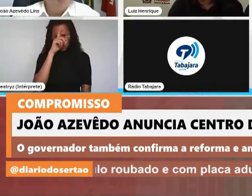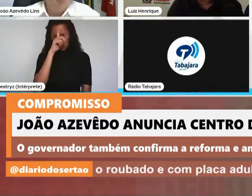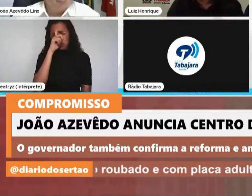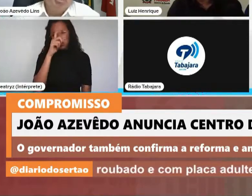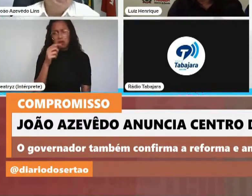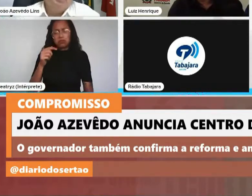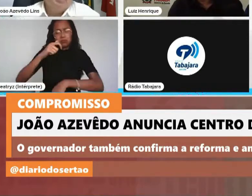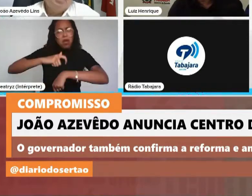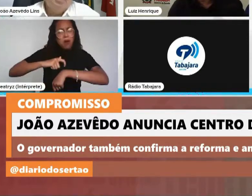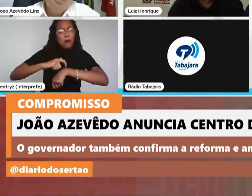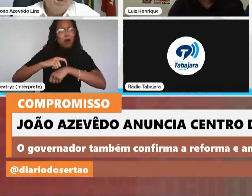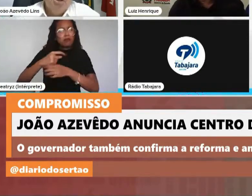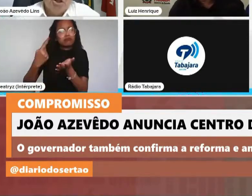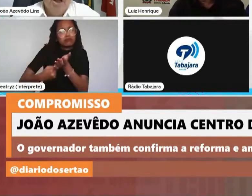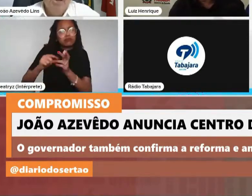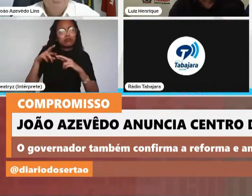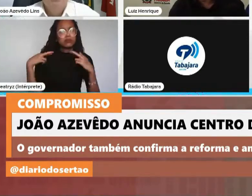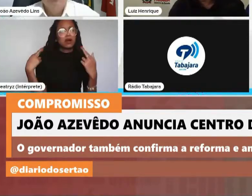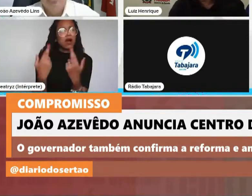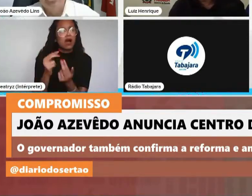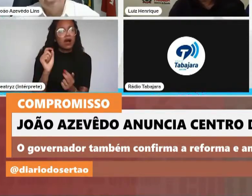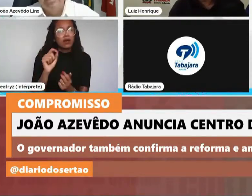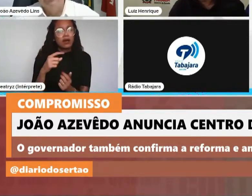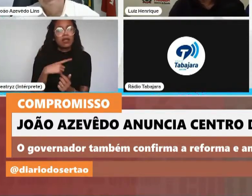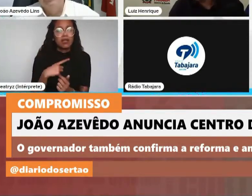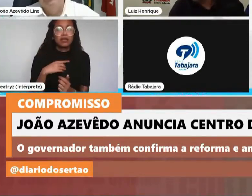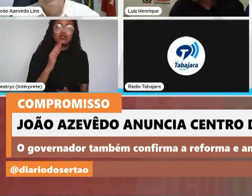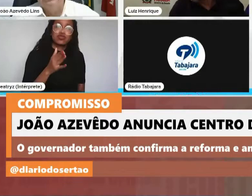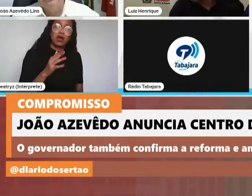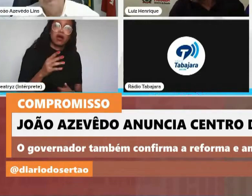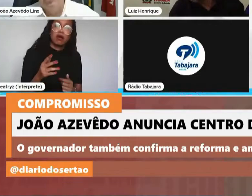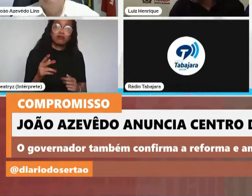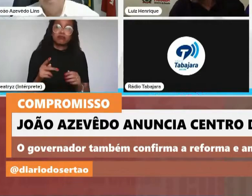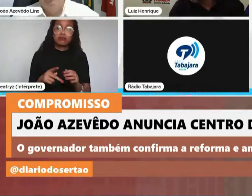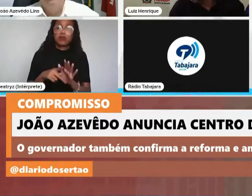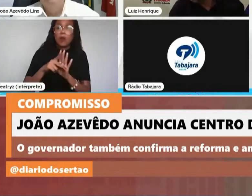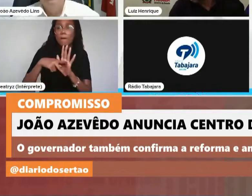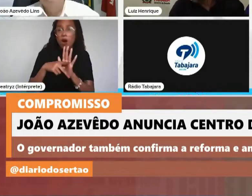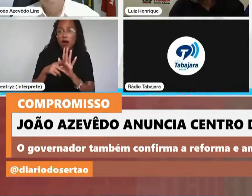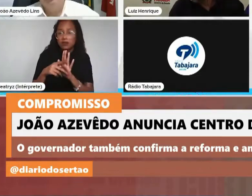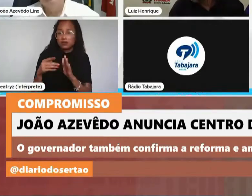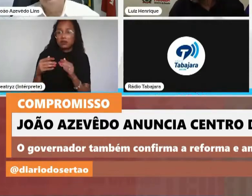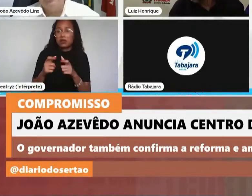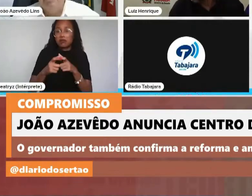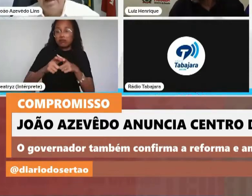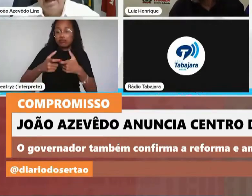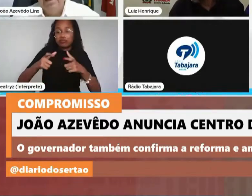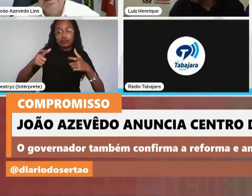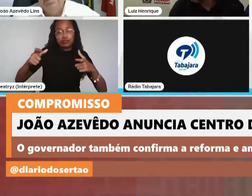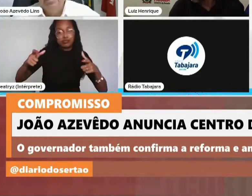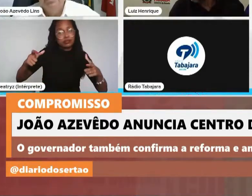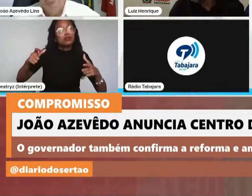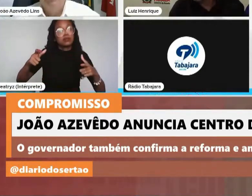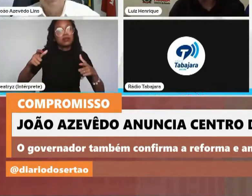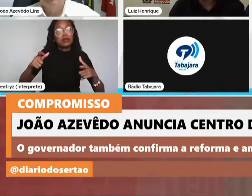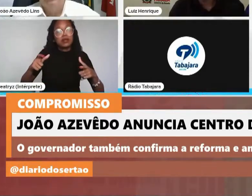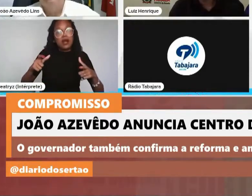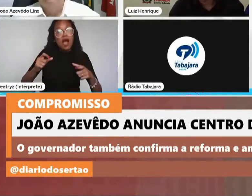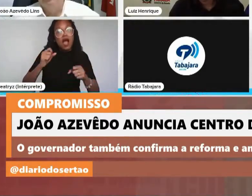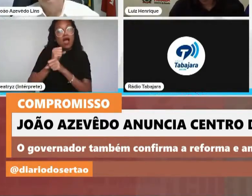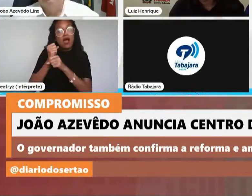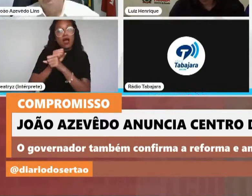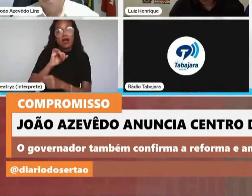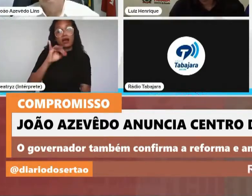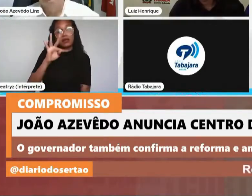ele consta já do projeto de ampliação e reforma do Projeto AMAR, que é um